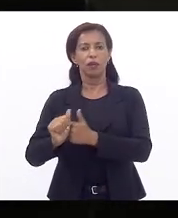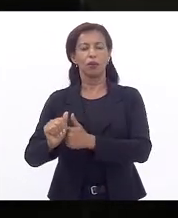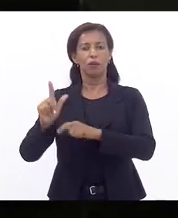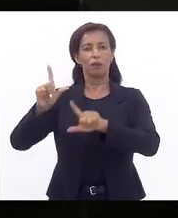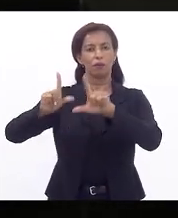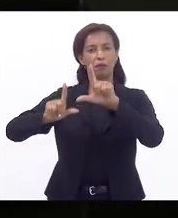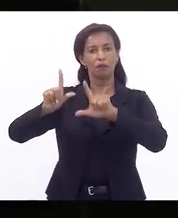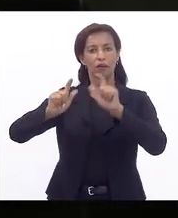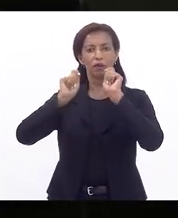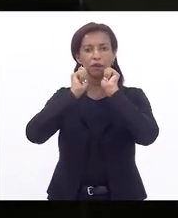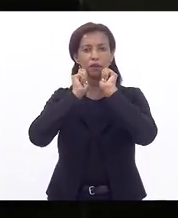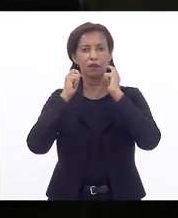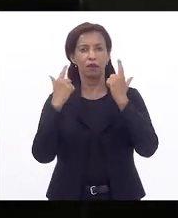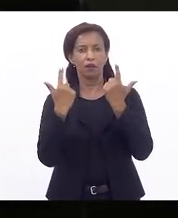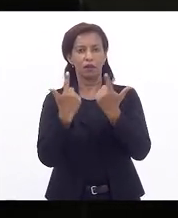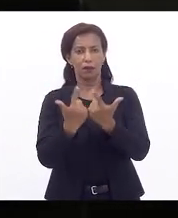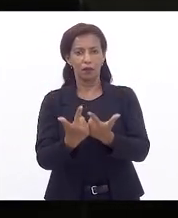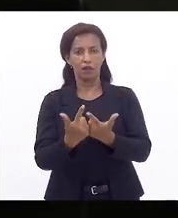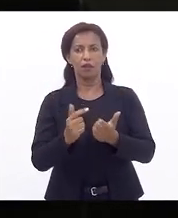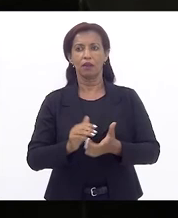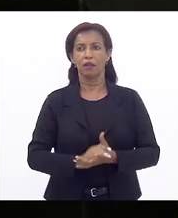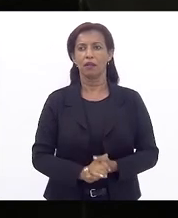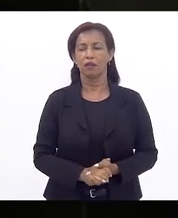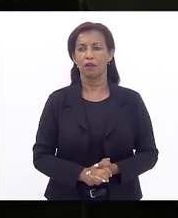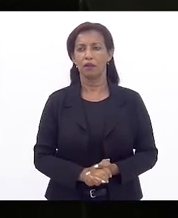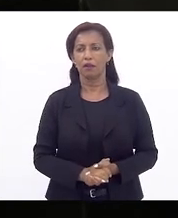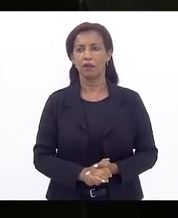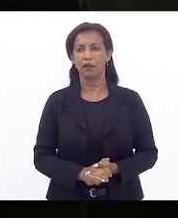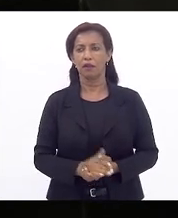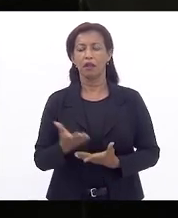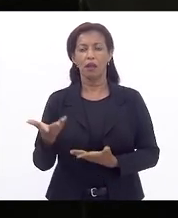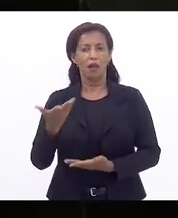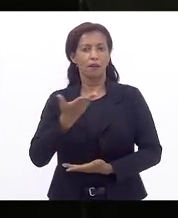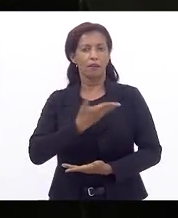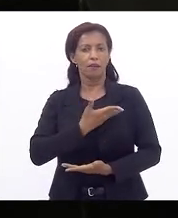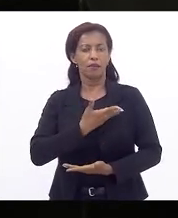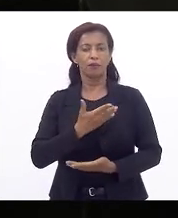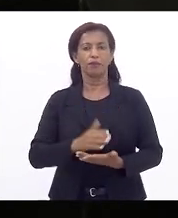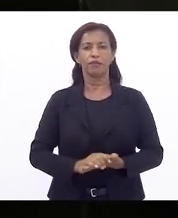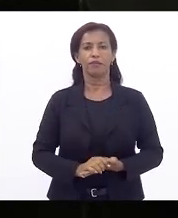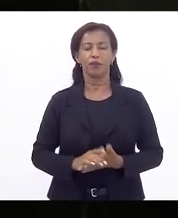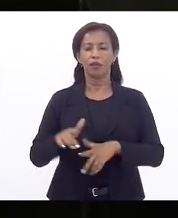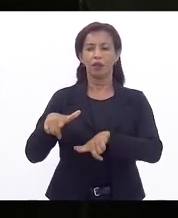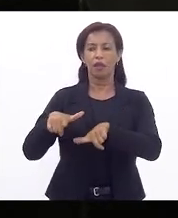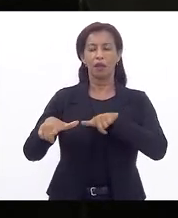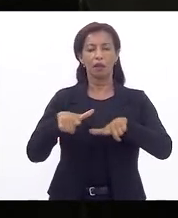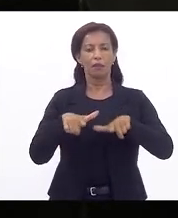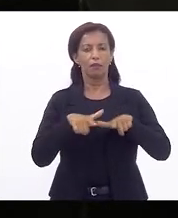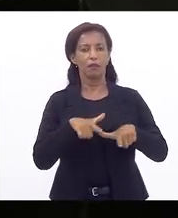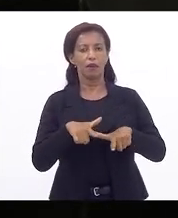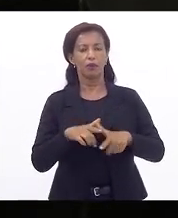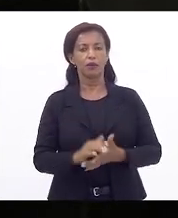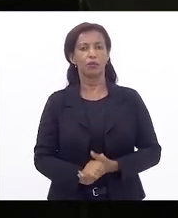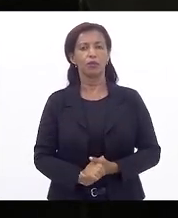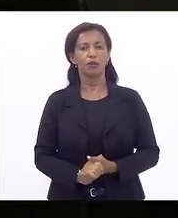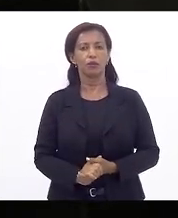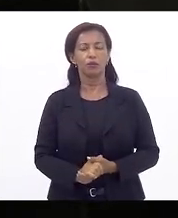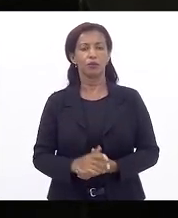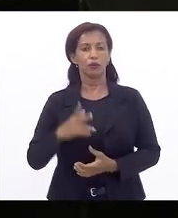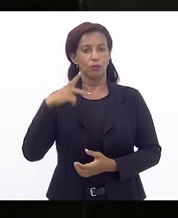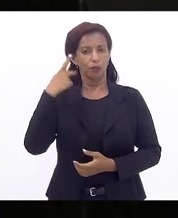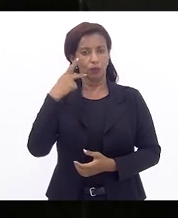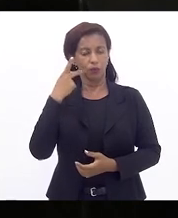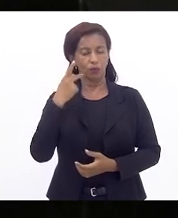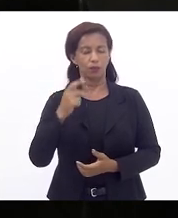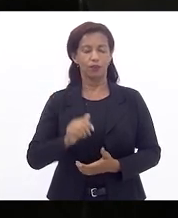Alerja, que nos seguem pelas redes sociais, imprensa e colegas trabalhadores e trabalhadoras do Parlamento